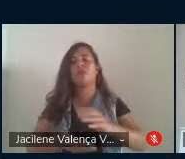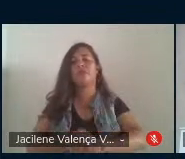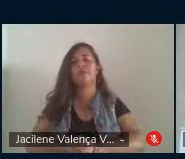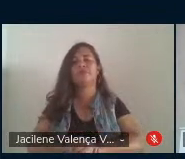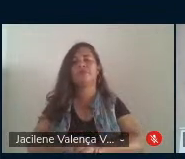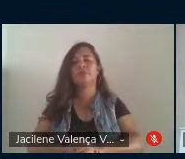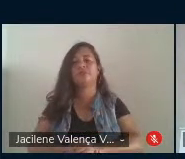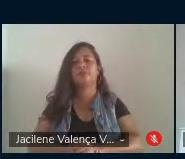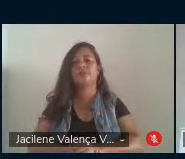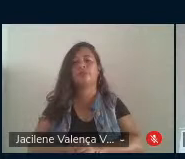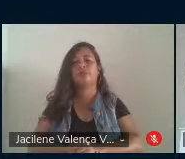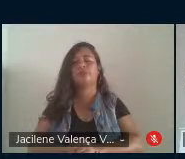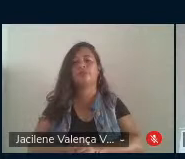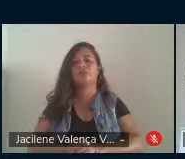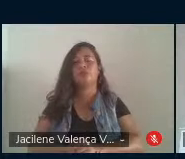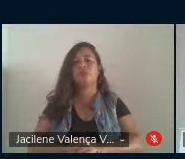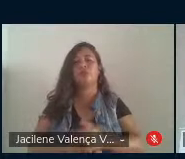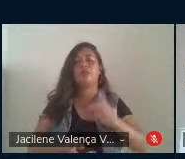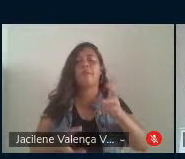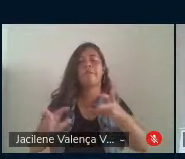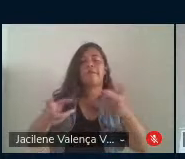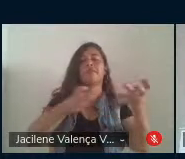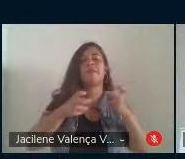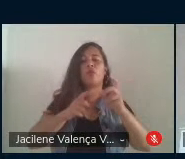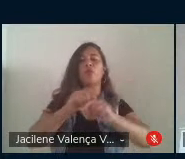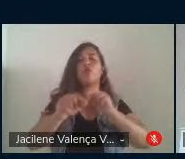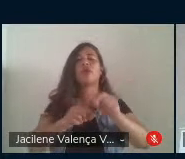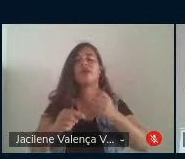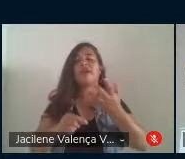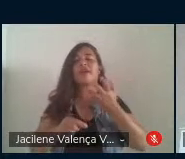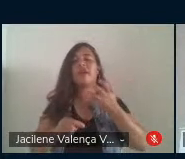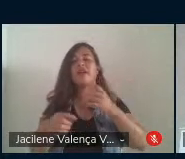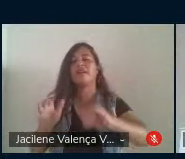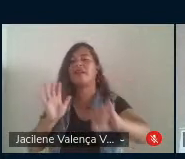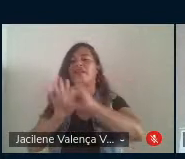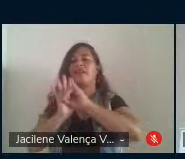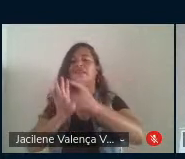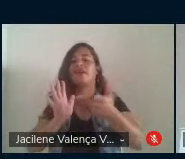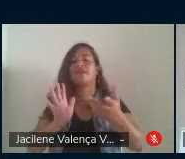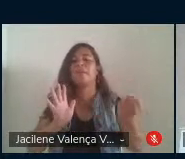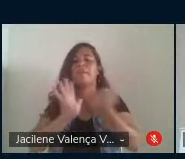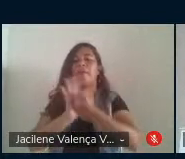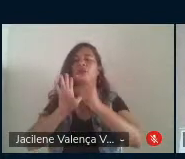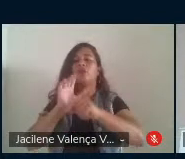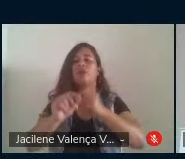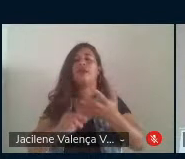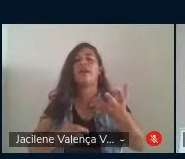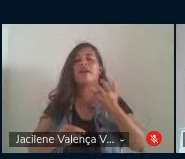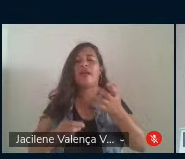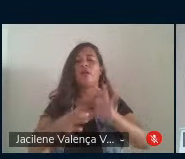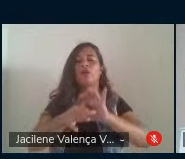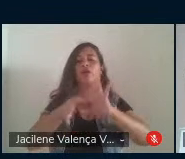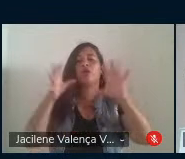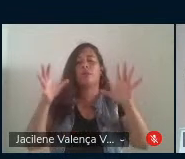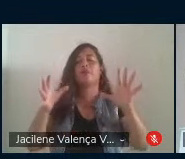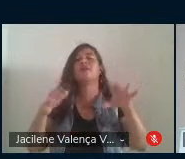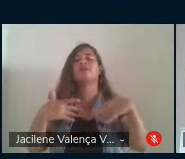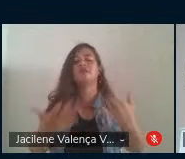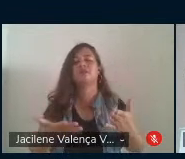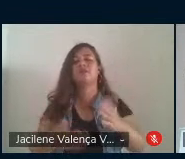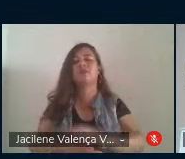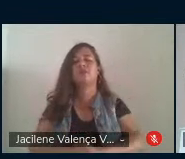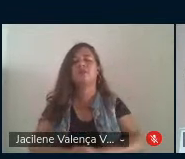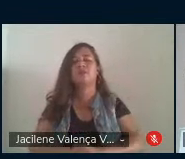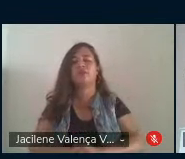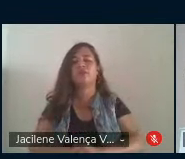manifestações, a gente percebeu que na busca pela identidade ficou demarcada a intencionalidade de liberdade, então, o